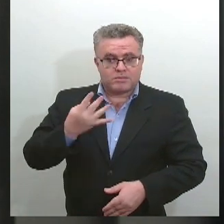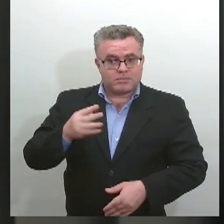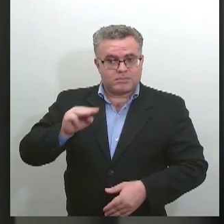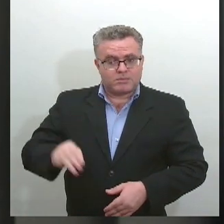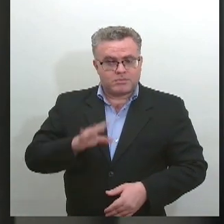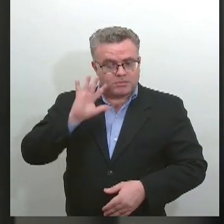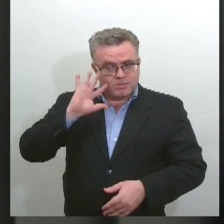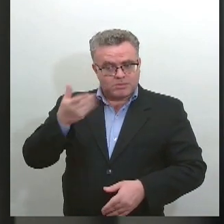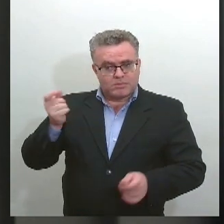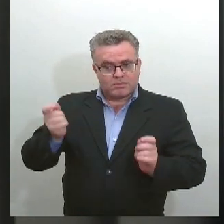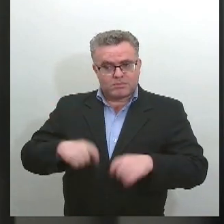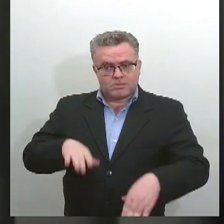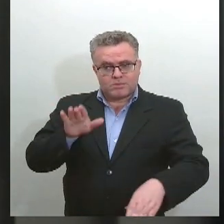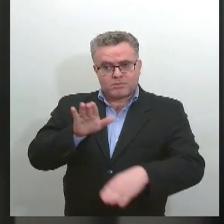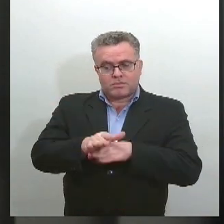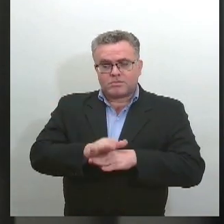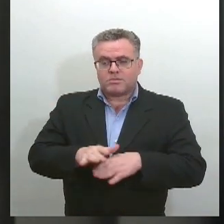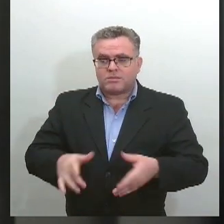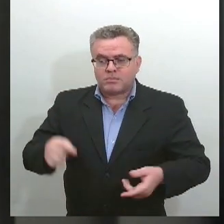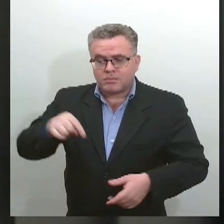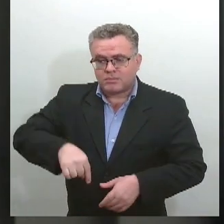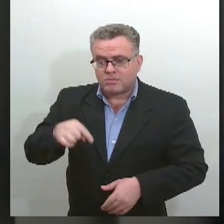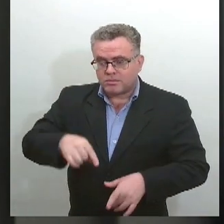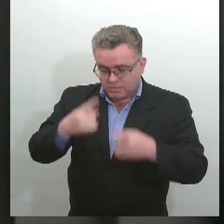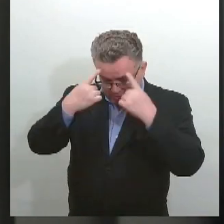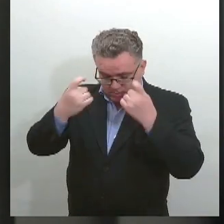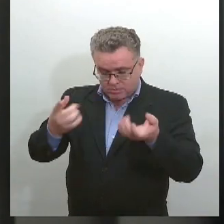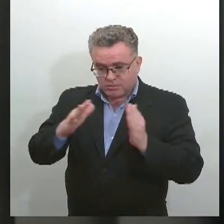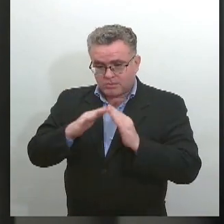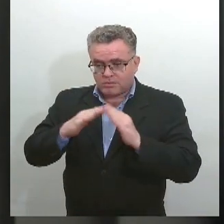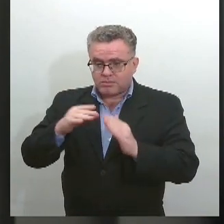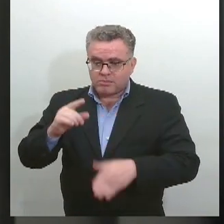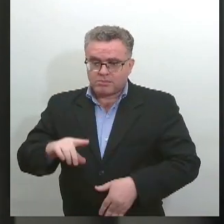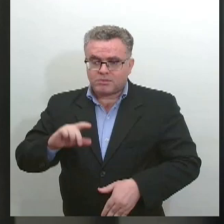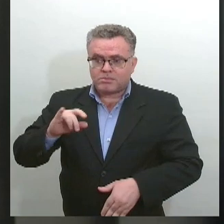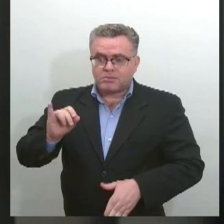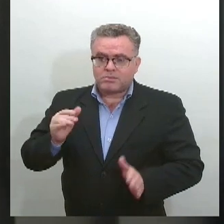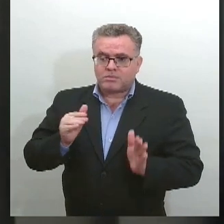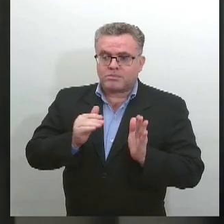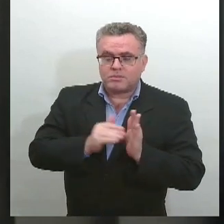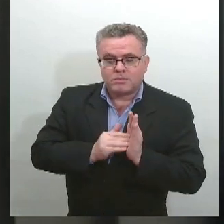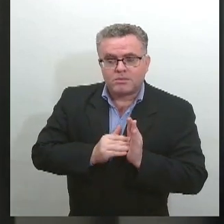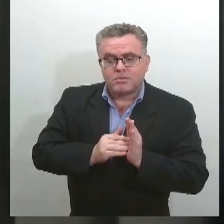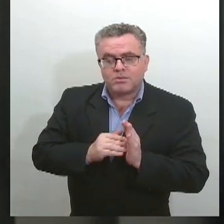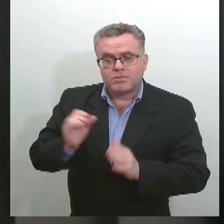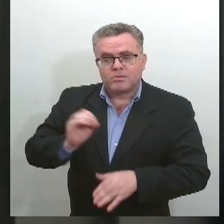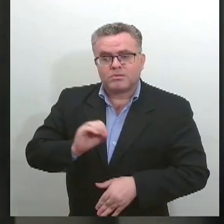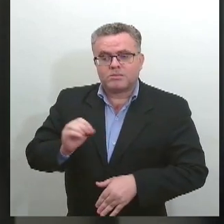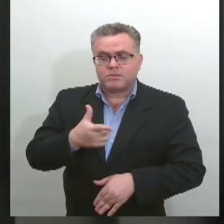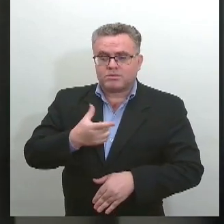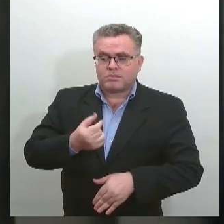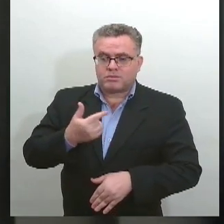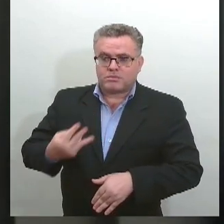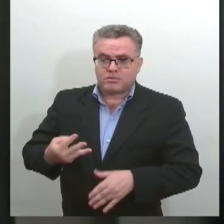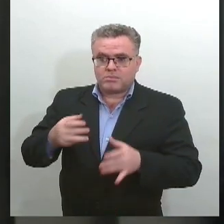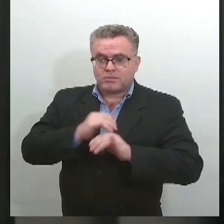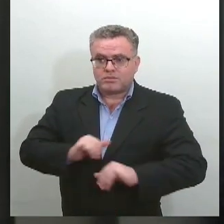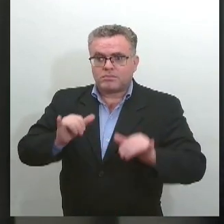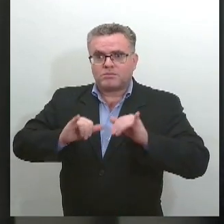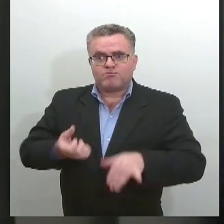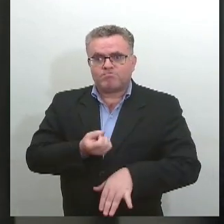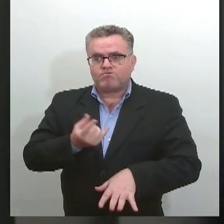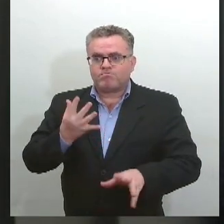de violência doméstica. Concedidas entre janeiro e outubro de 2023, registro maior que o registrado no ano